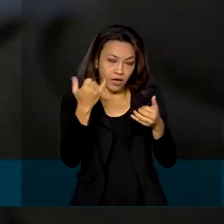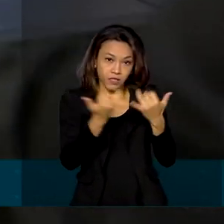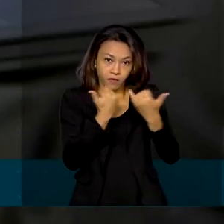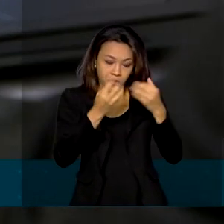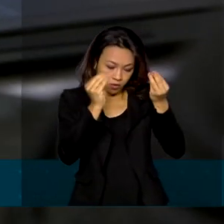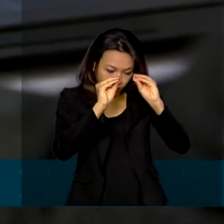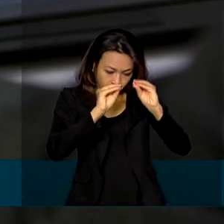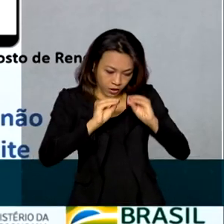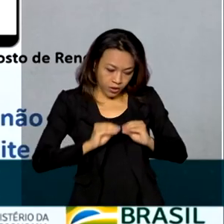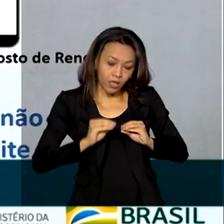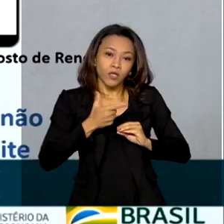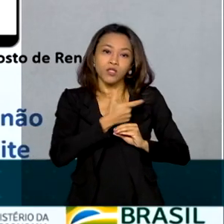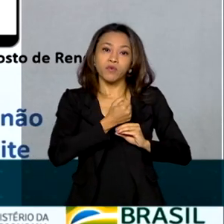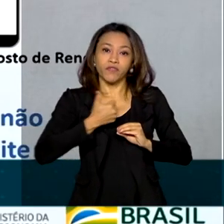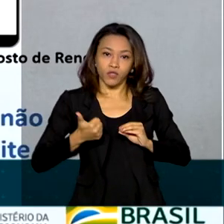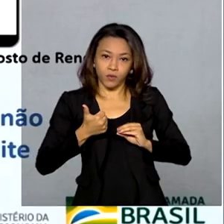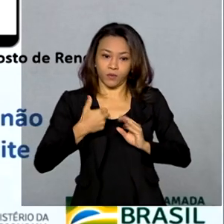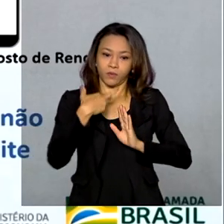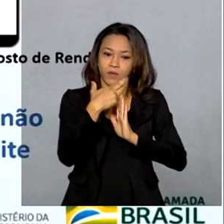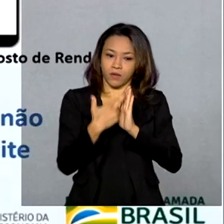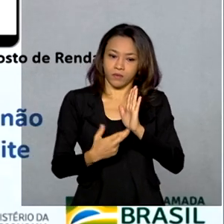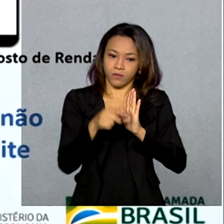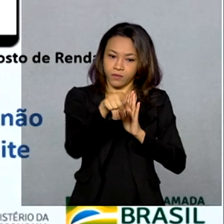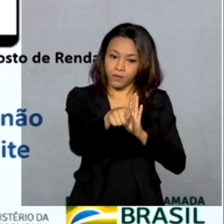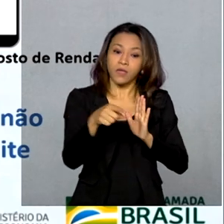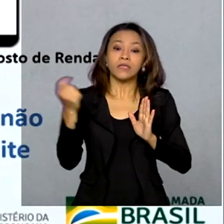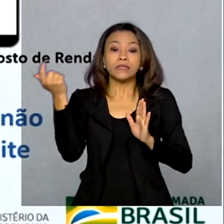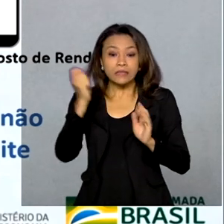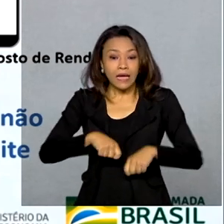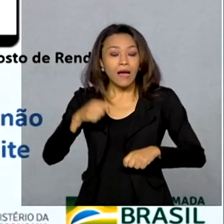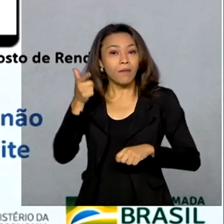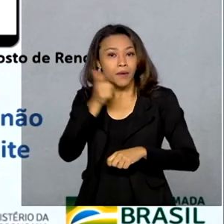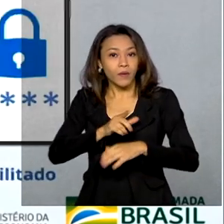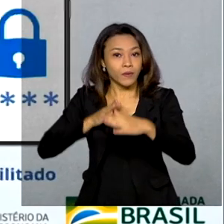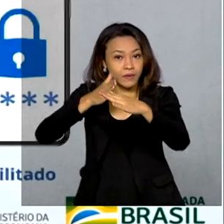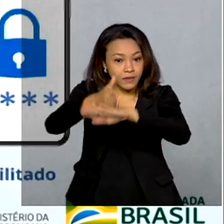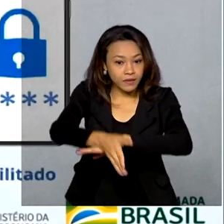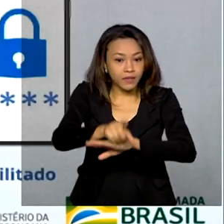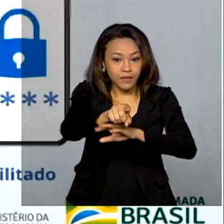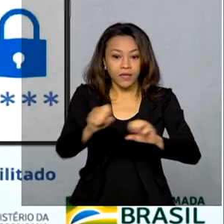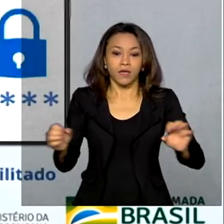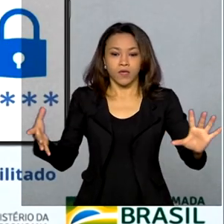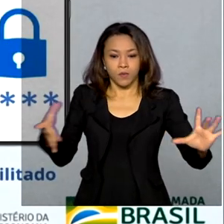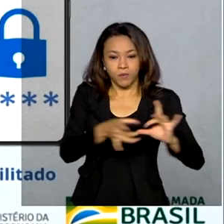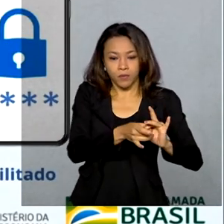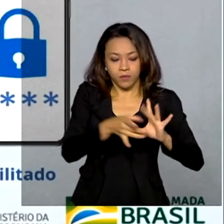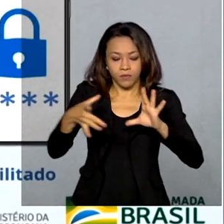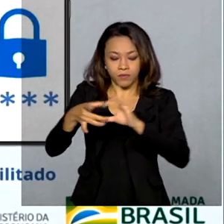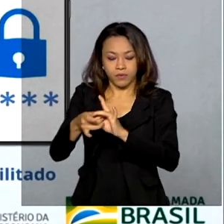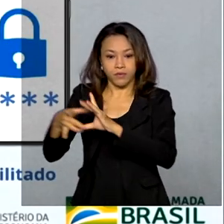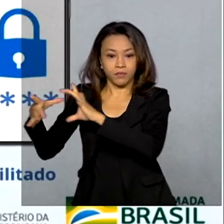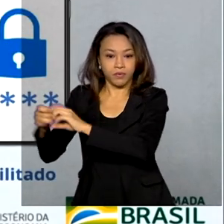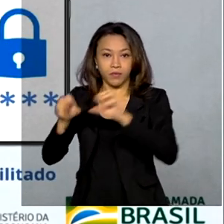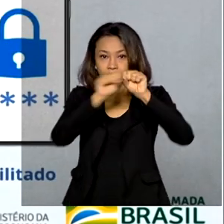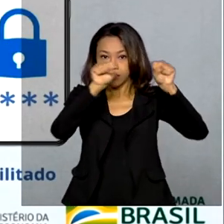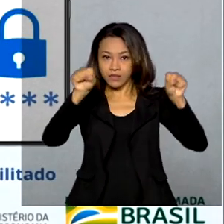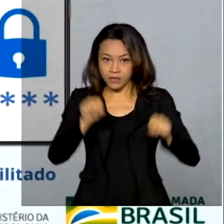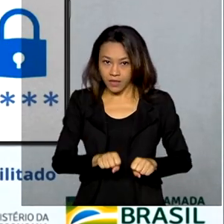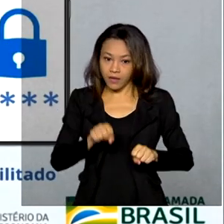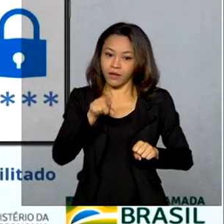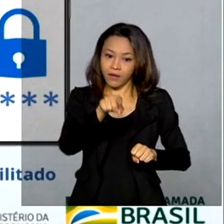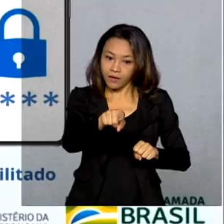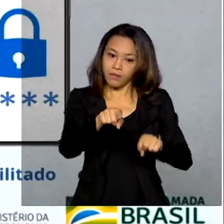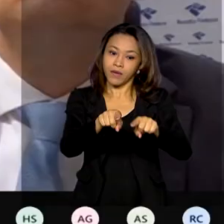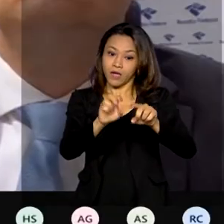de Renda 2021. O acesso será possível com a integração dos canais digitais da Receita Federal e o